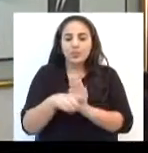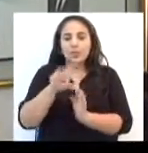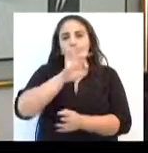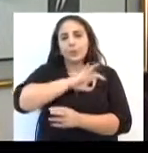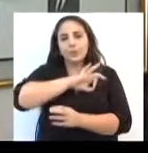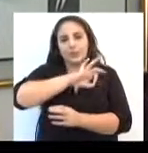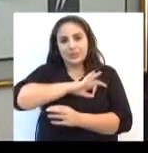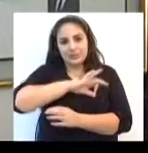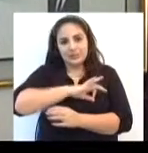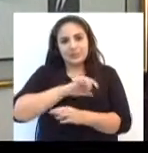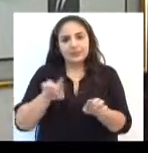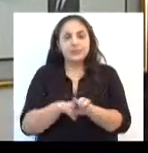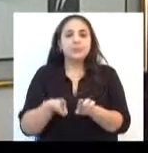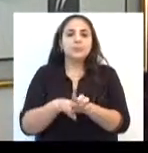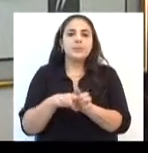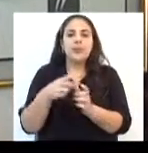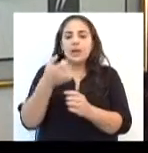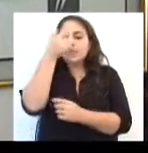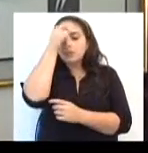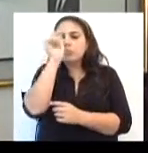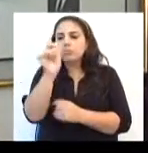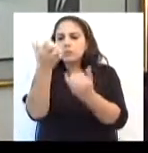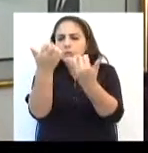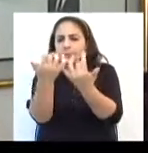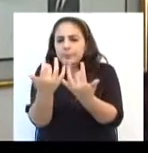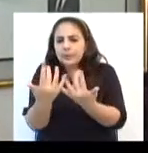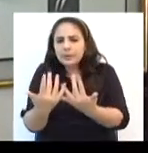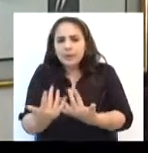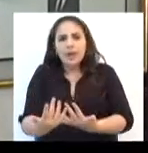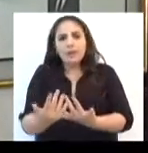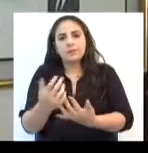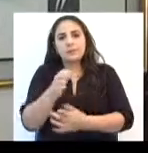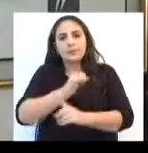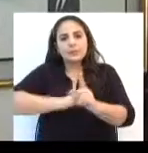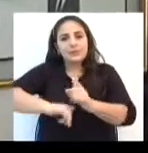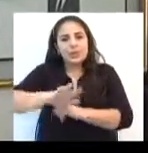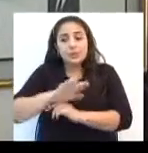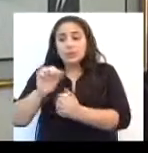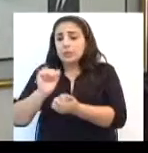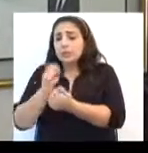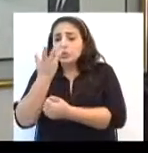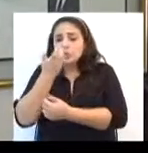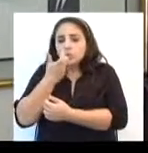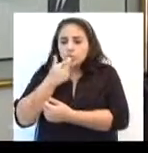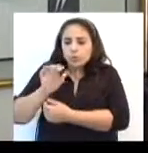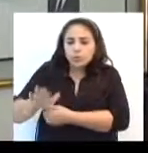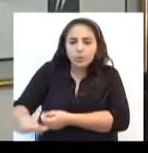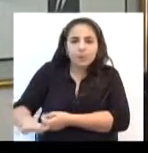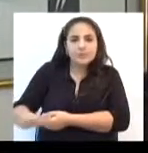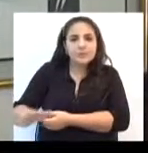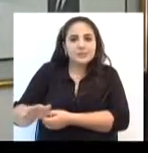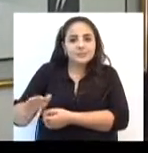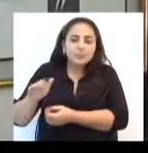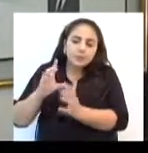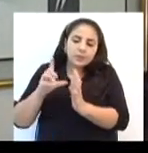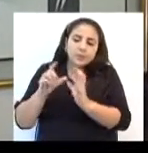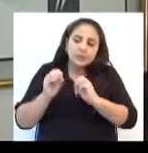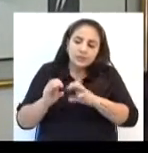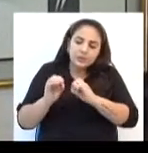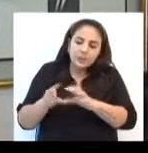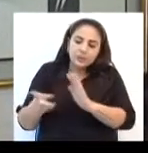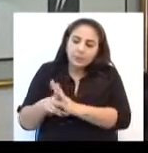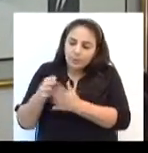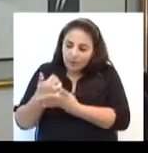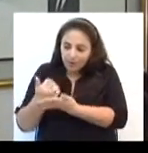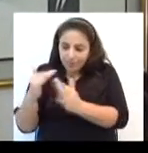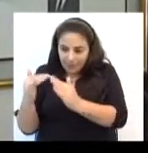Brigada e visa conscientizar a sociedade, através dos pequenos, através dos filhos, das crianças que levam para casa aqueles ensinamentos,